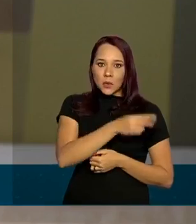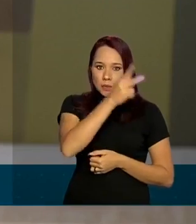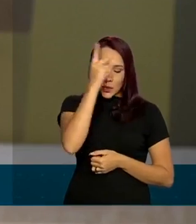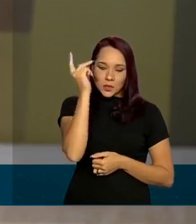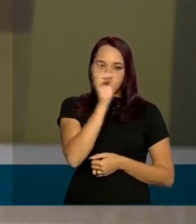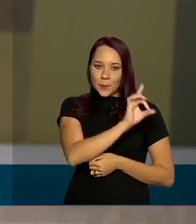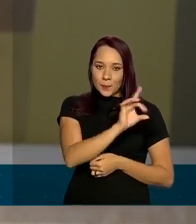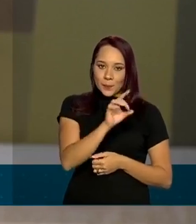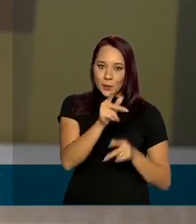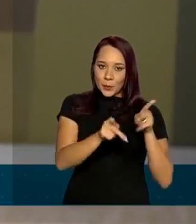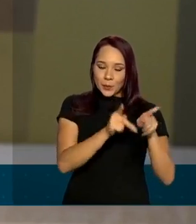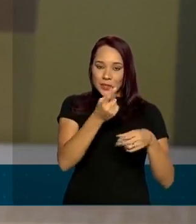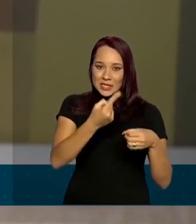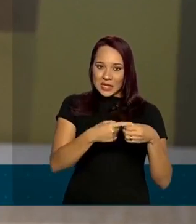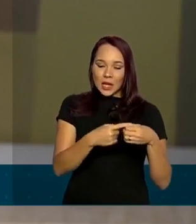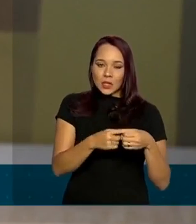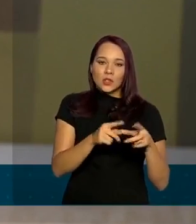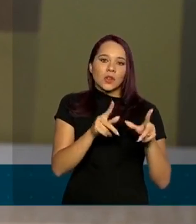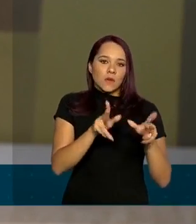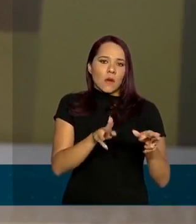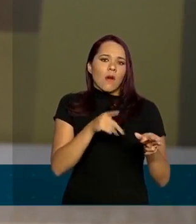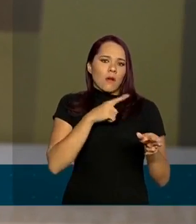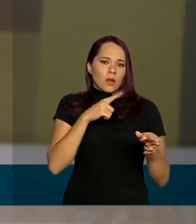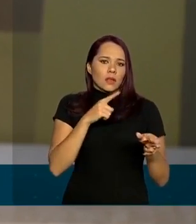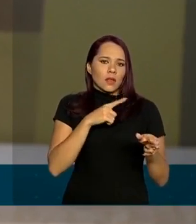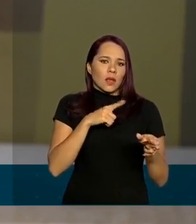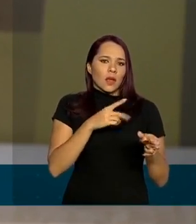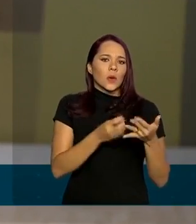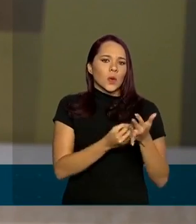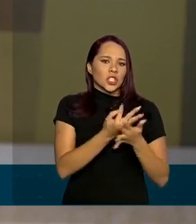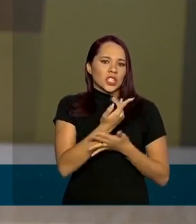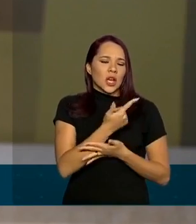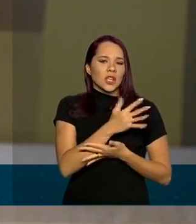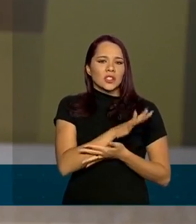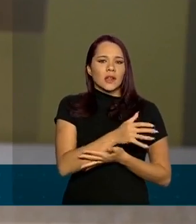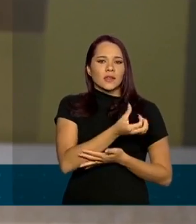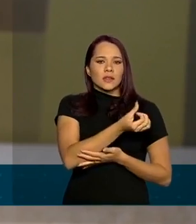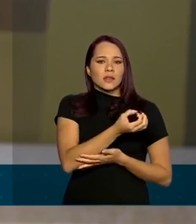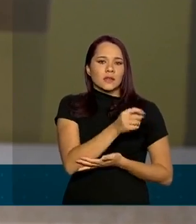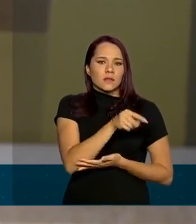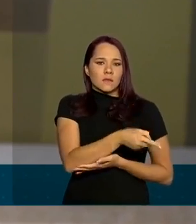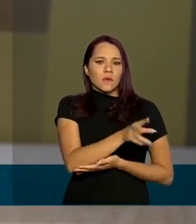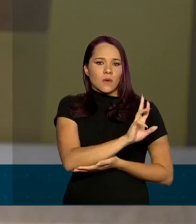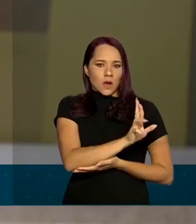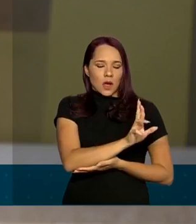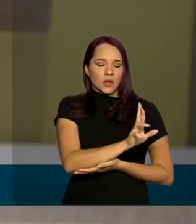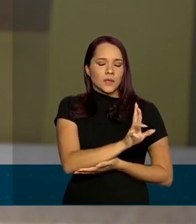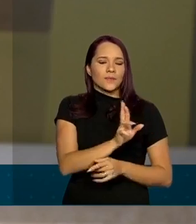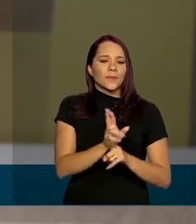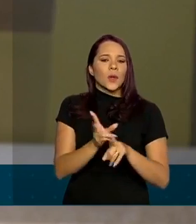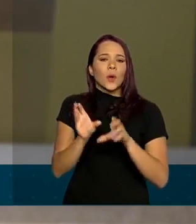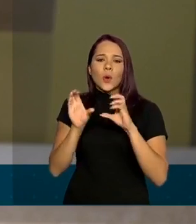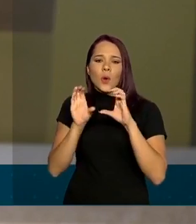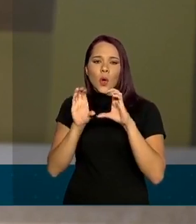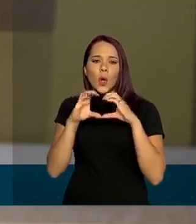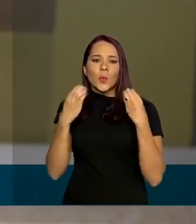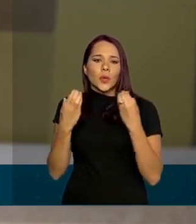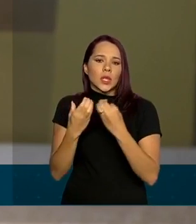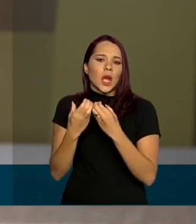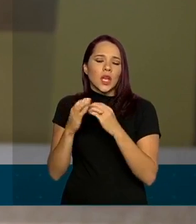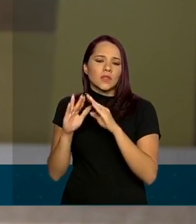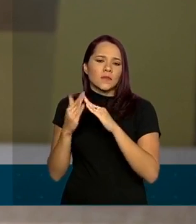por habitante no caso daqueles que recebe a quantia dos 60 mil reais e no caso das comunidades